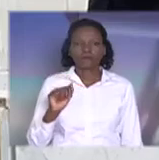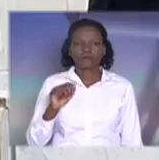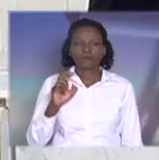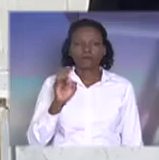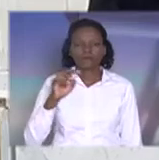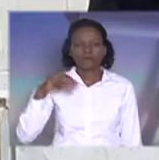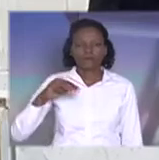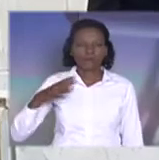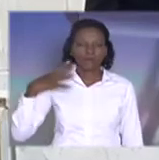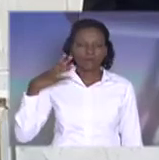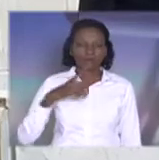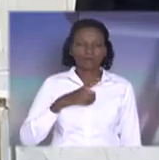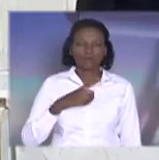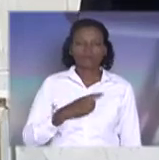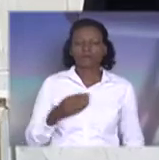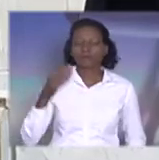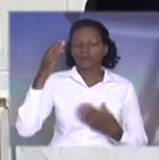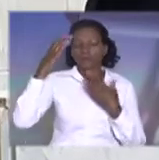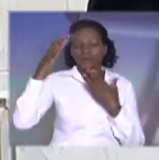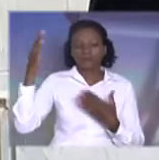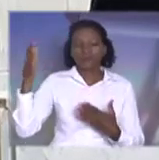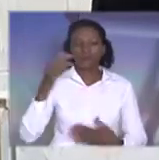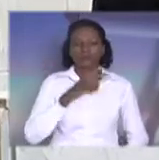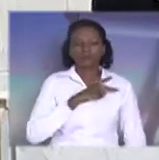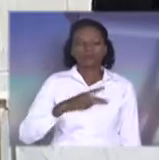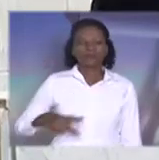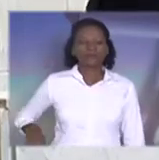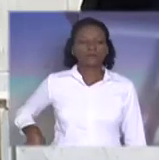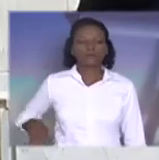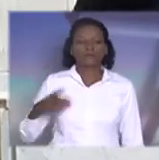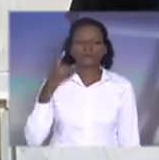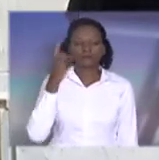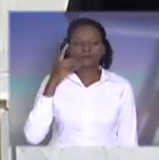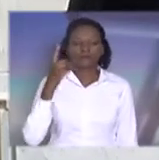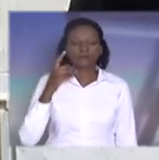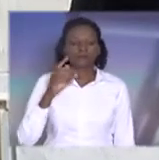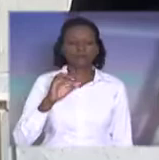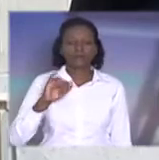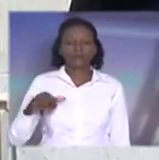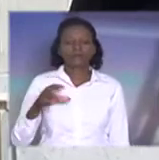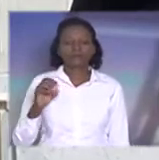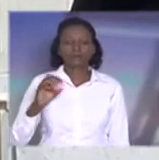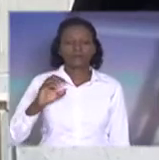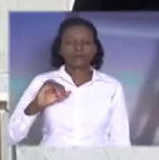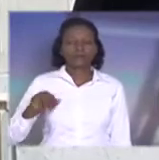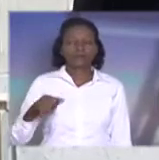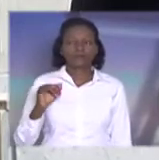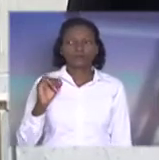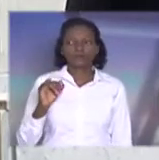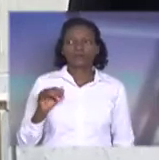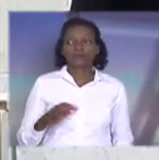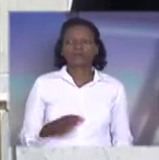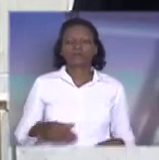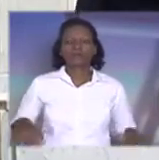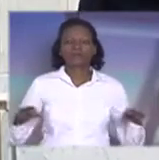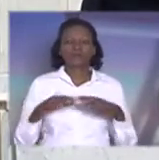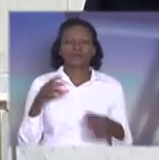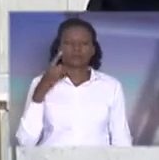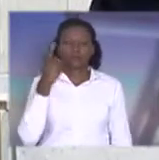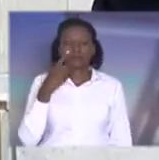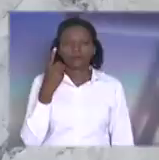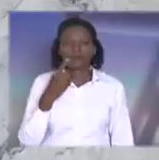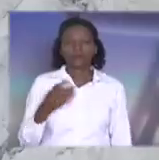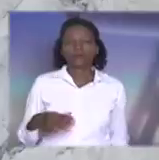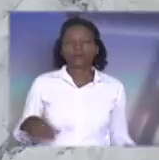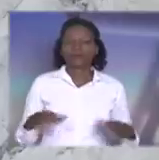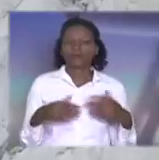Muito obrigado, Sr. Presidente, Deputado Joji Ato, Srs. Deputados Joji Ato e Carlos Gianazzi, Srs. Funcionários